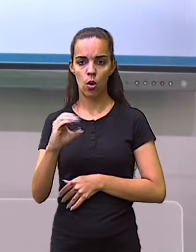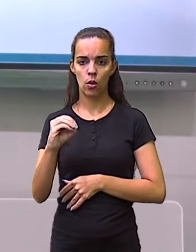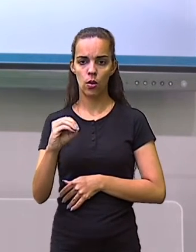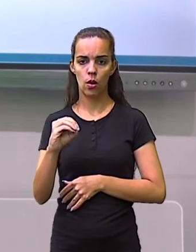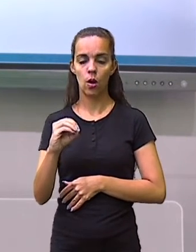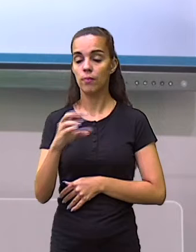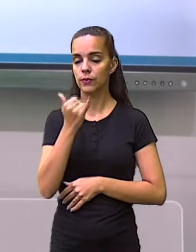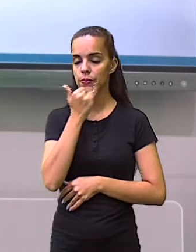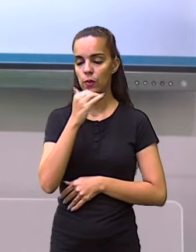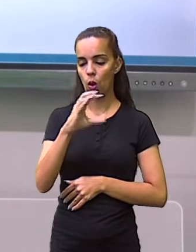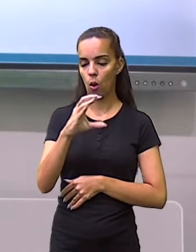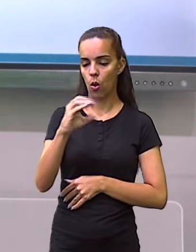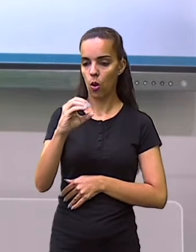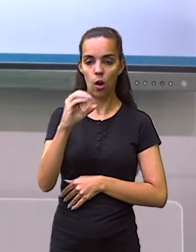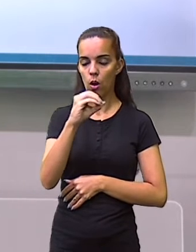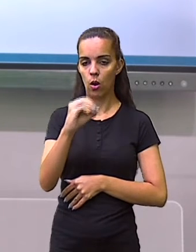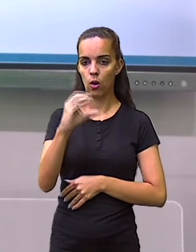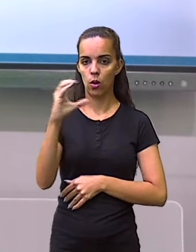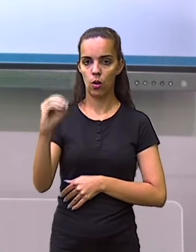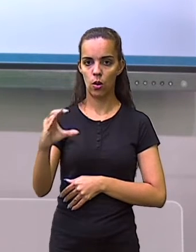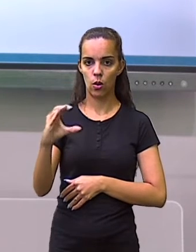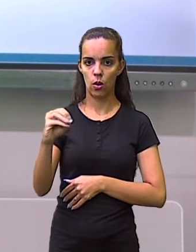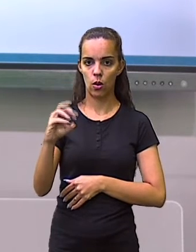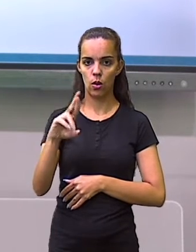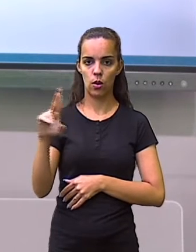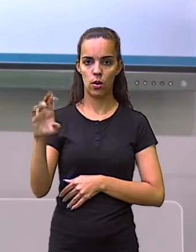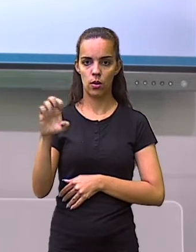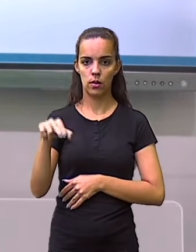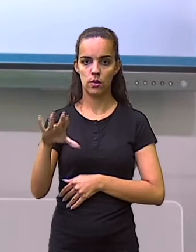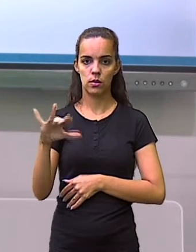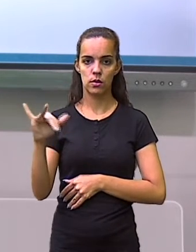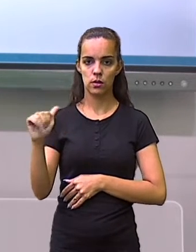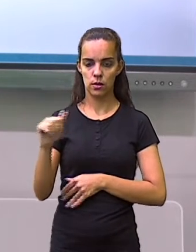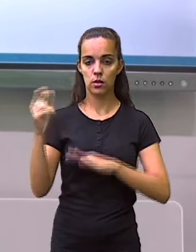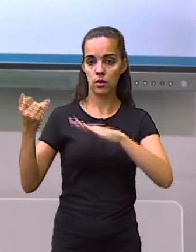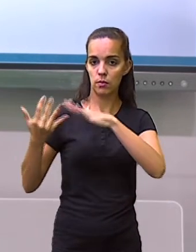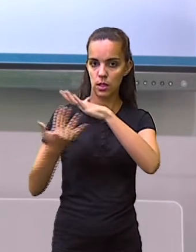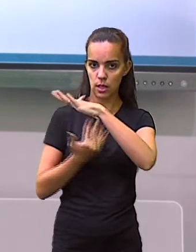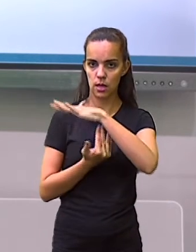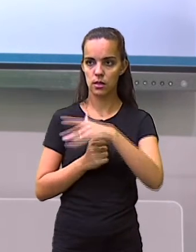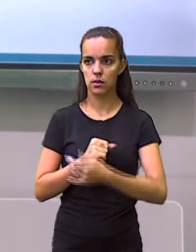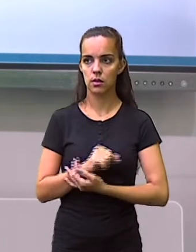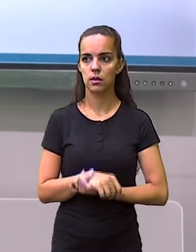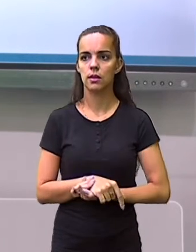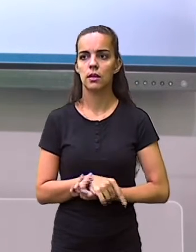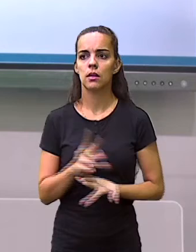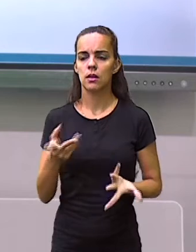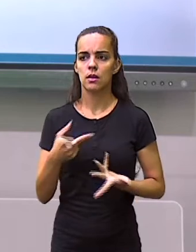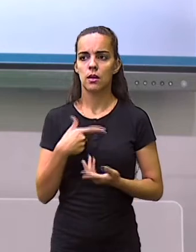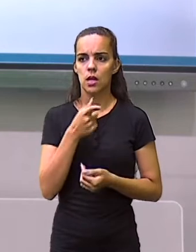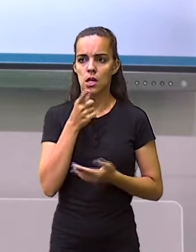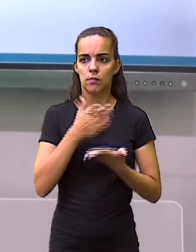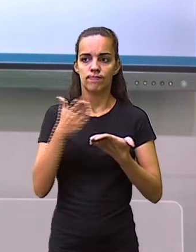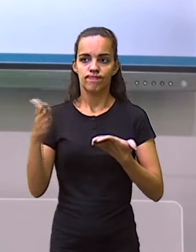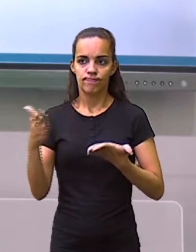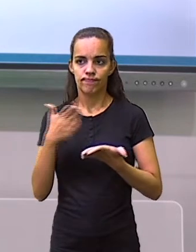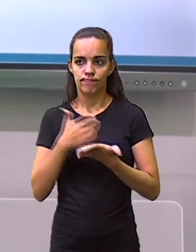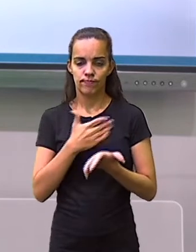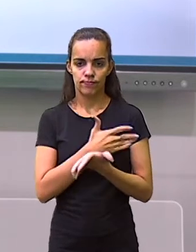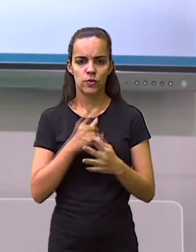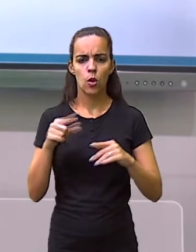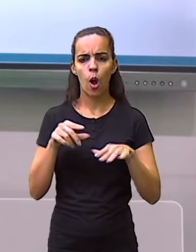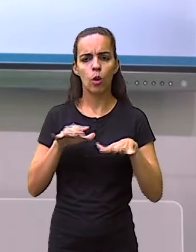migração, a ocorrência deste processo. E aí, vamos classificá-lo, dividir em movimentos